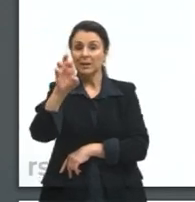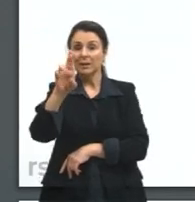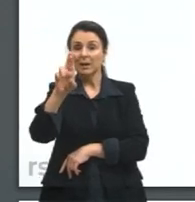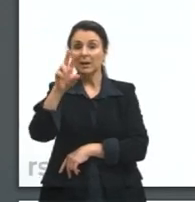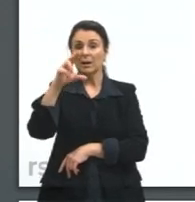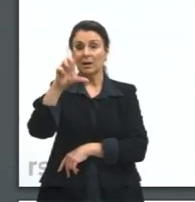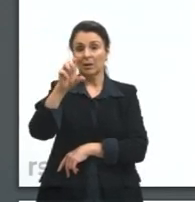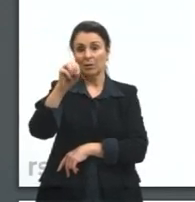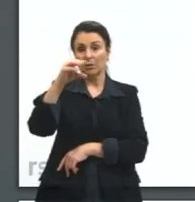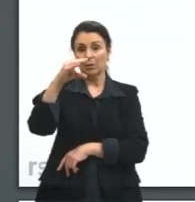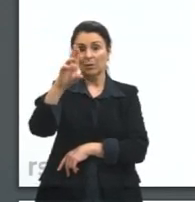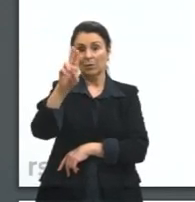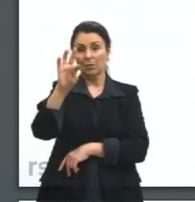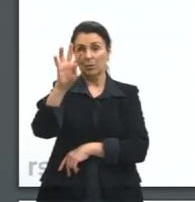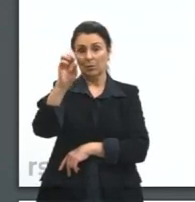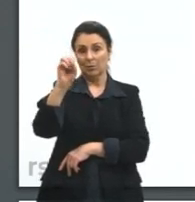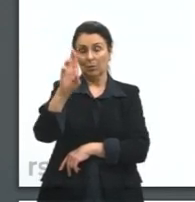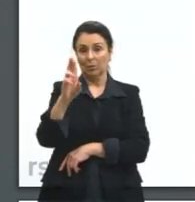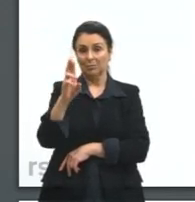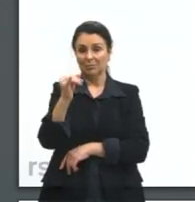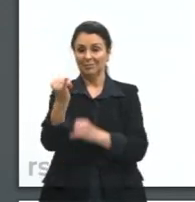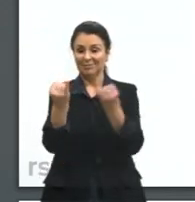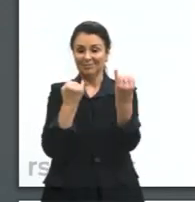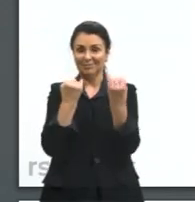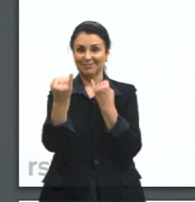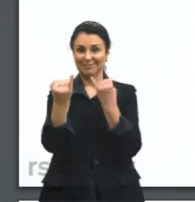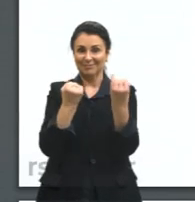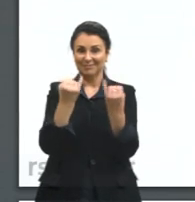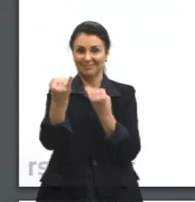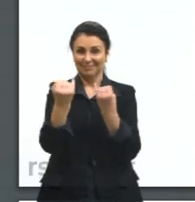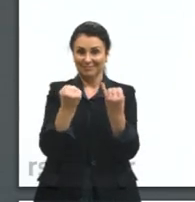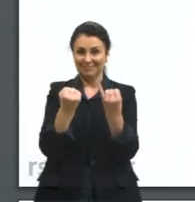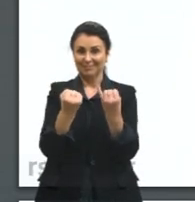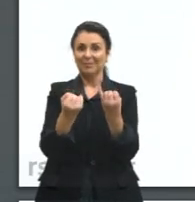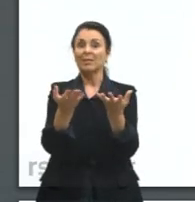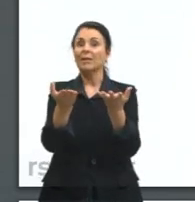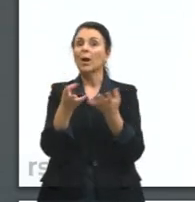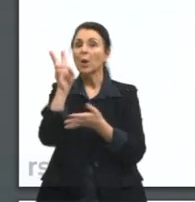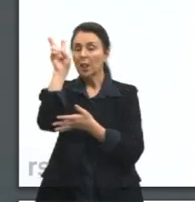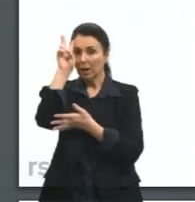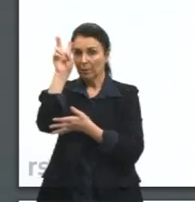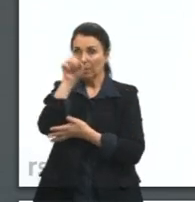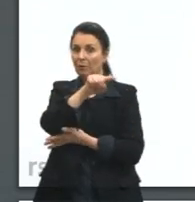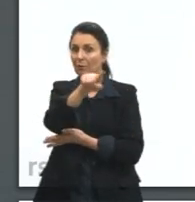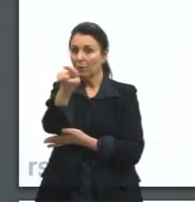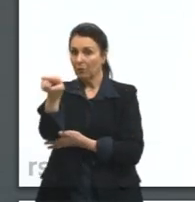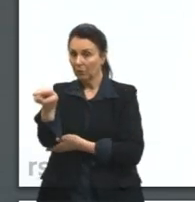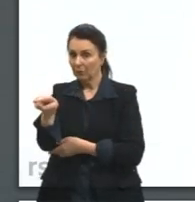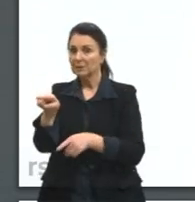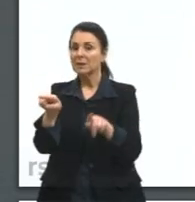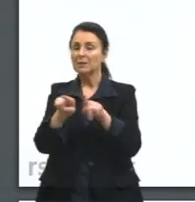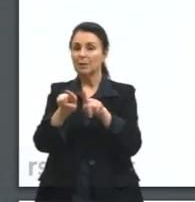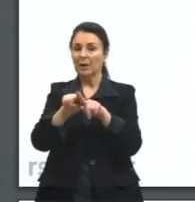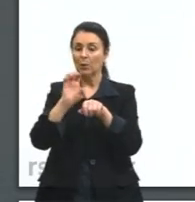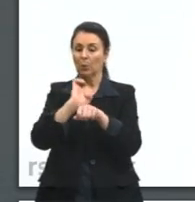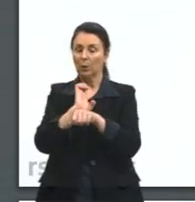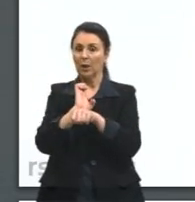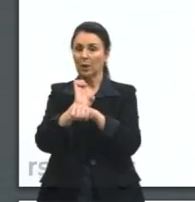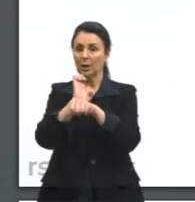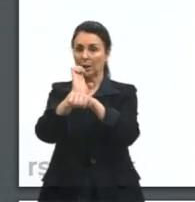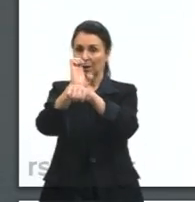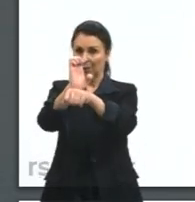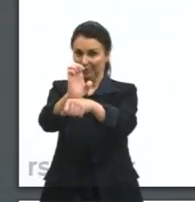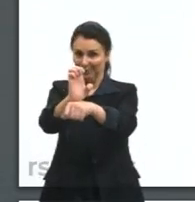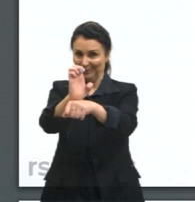chamar essas duas pessoas. Quero lembrar vocês que o enunciador é aquele que